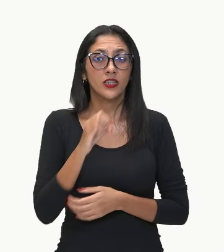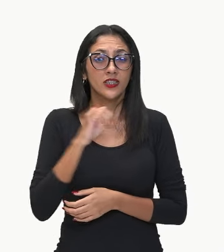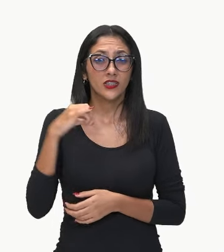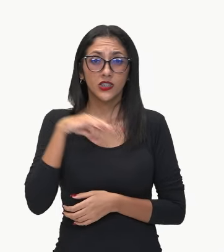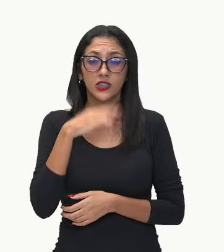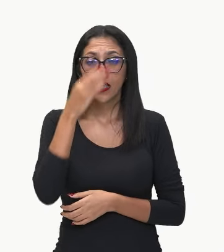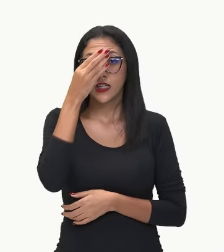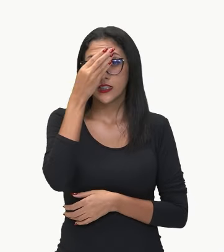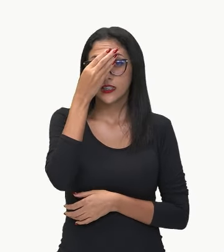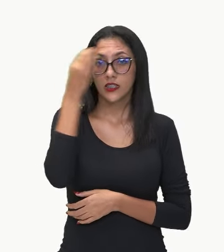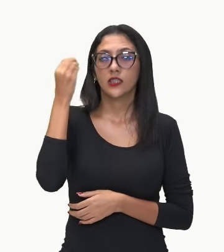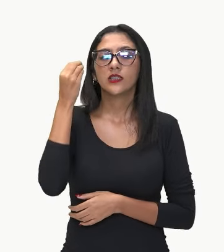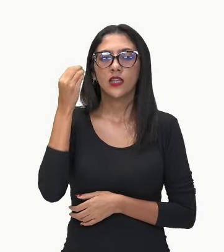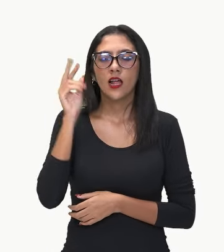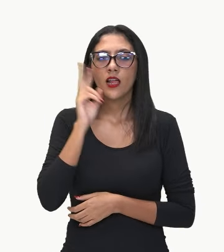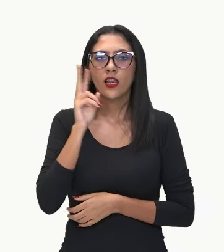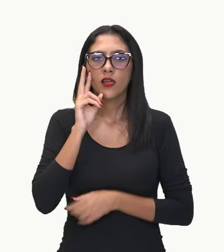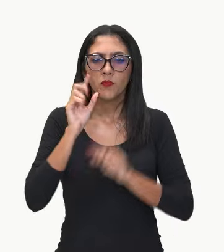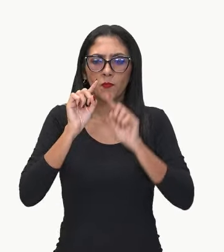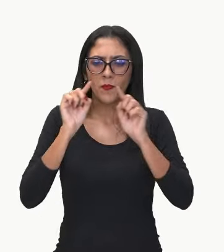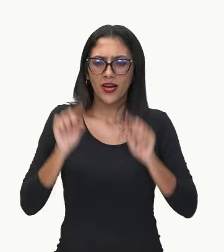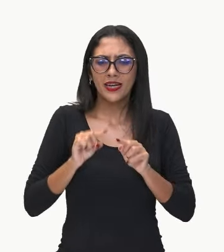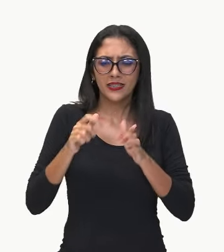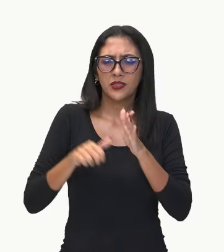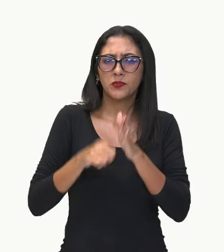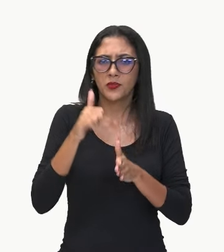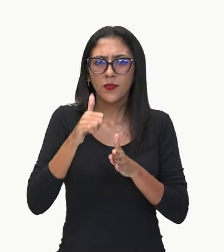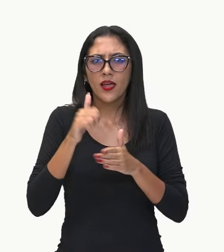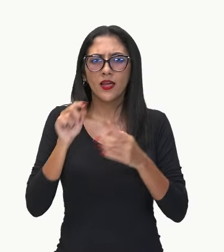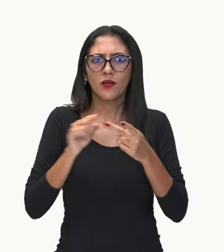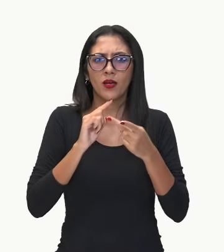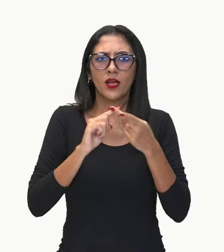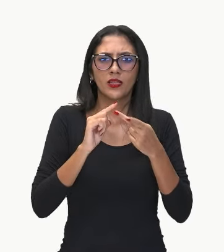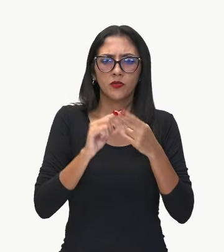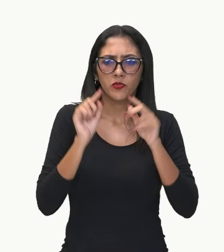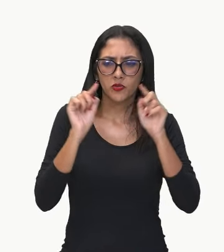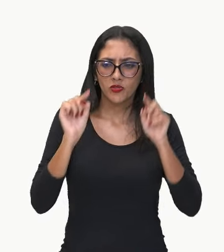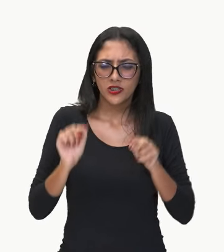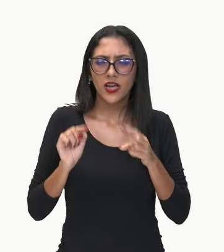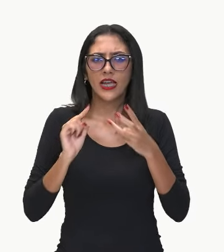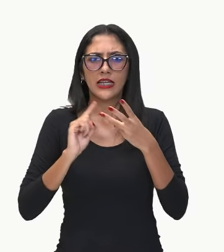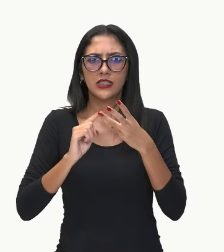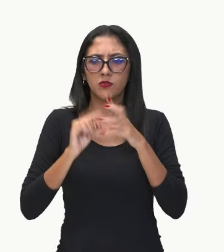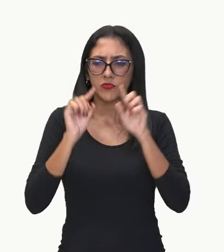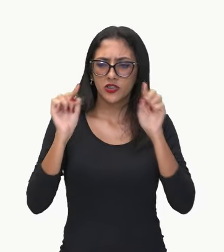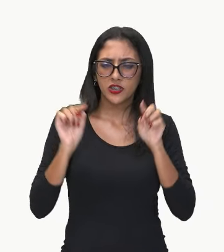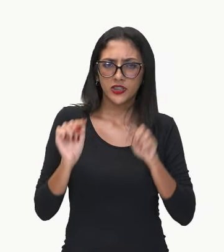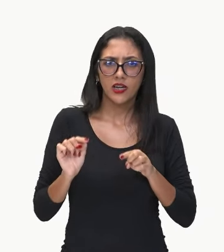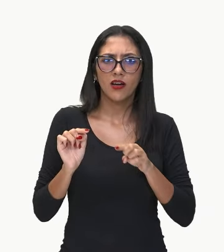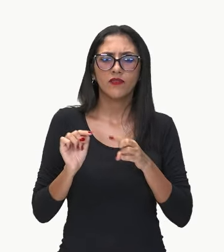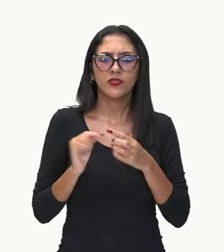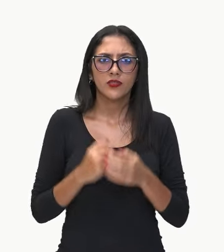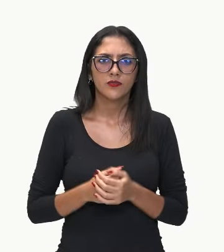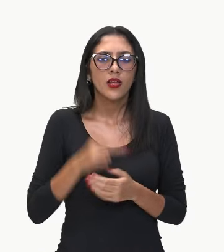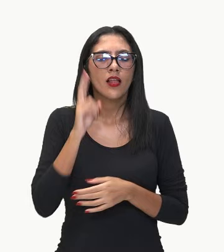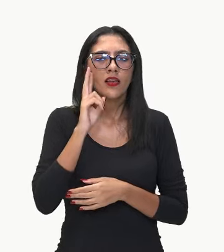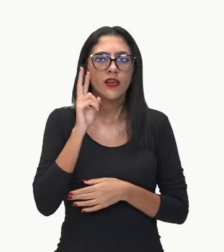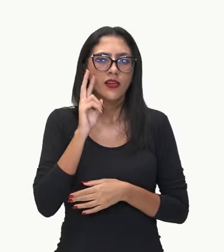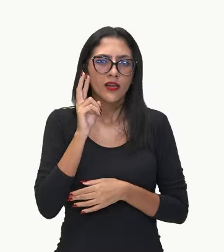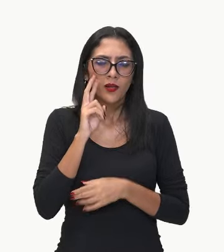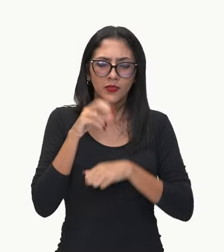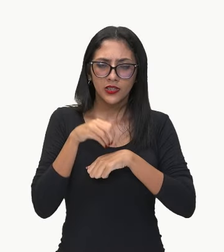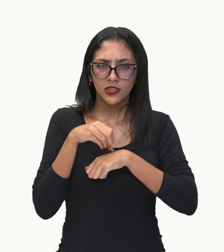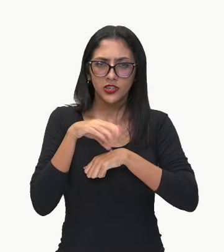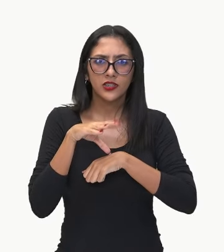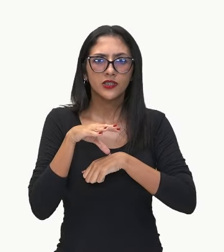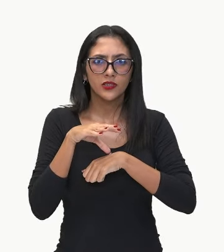que primeiro se resolve, parêntese, depois colchete e por último chave, lembre daquela dica que eu dei para